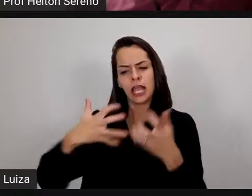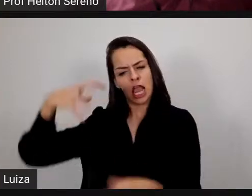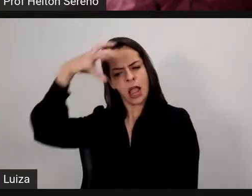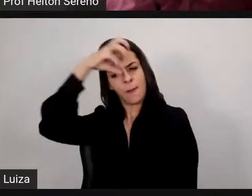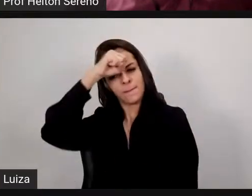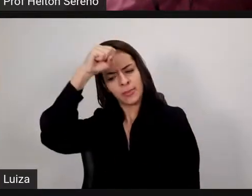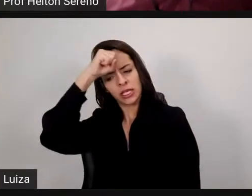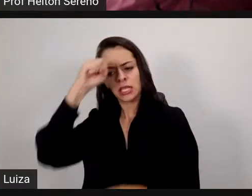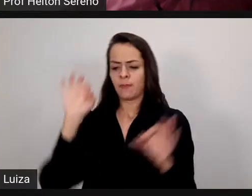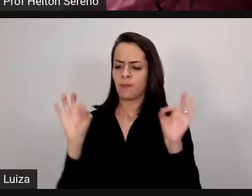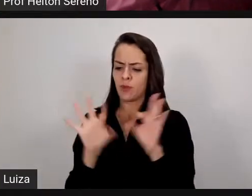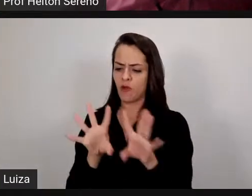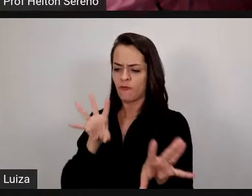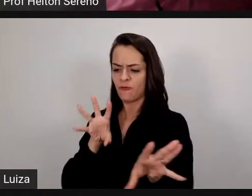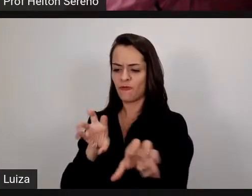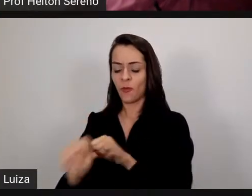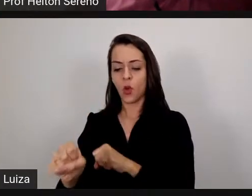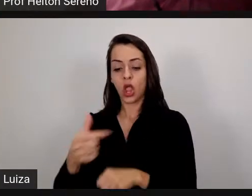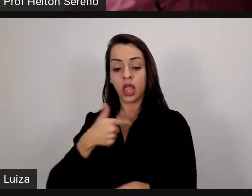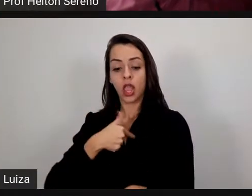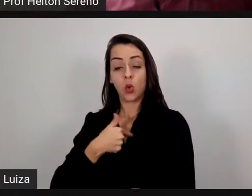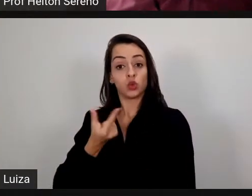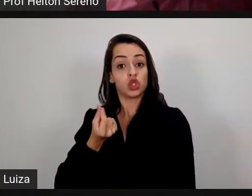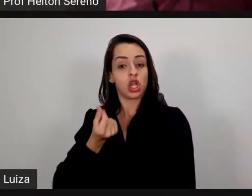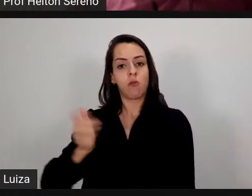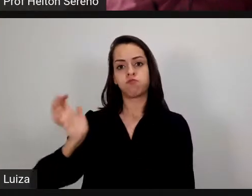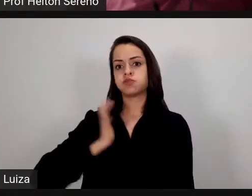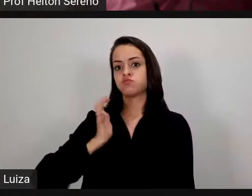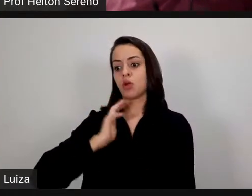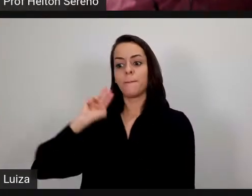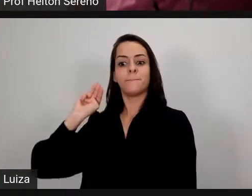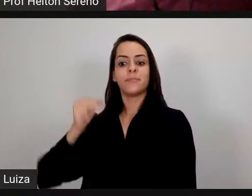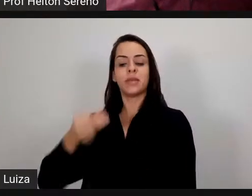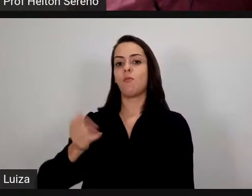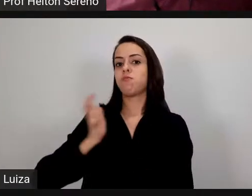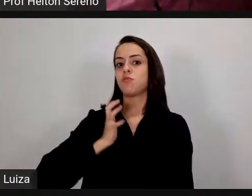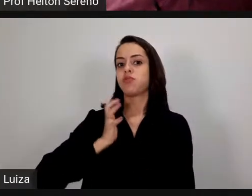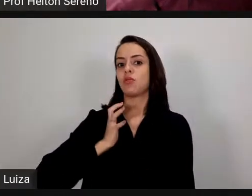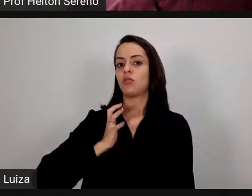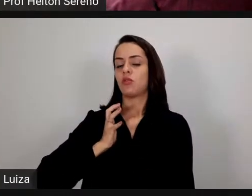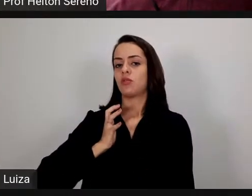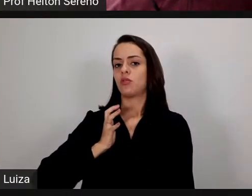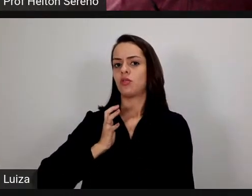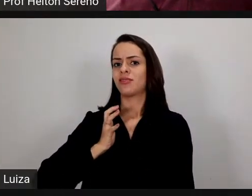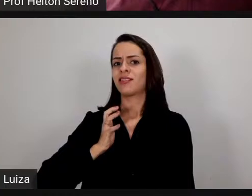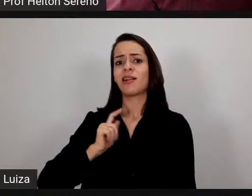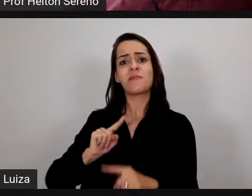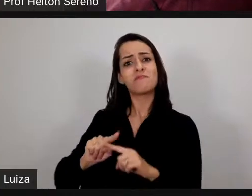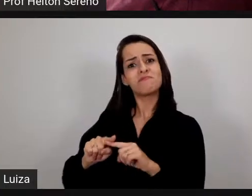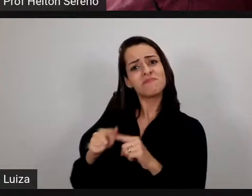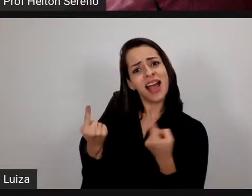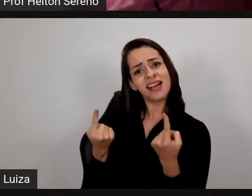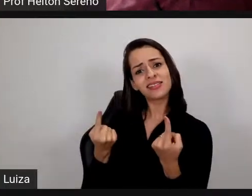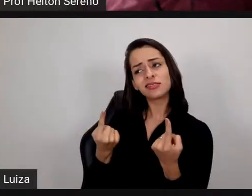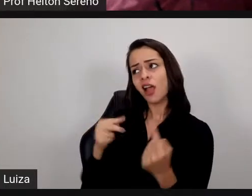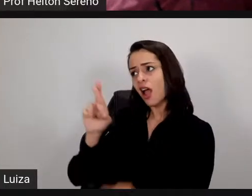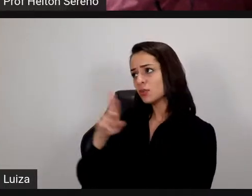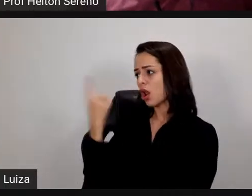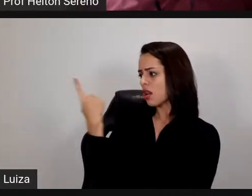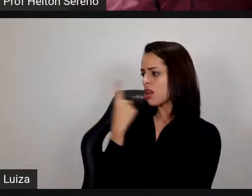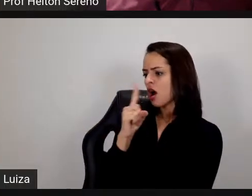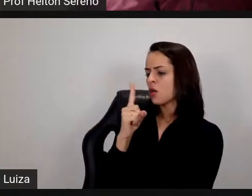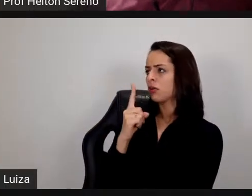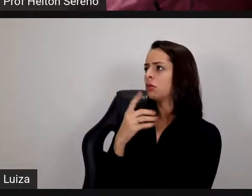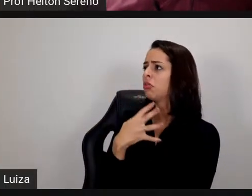né ele não tá preparado pra essas realidades eu tenho acompanhado algumas empresas onde buscam hoje